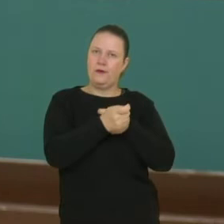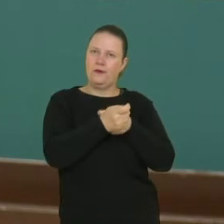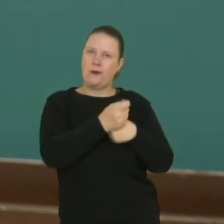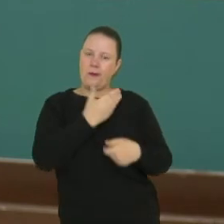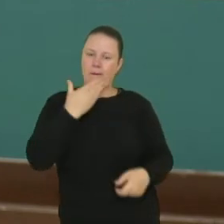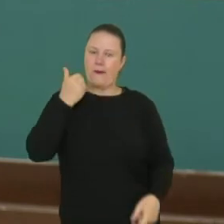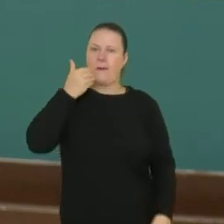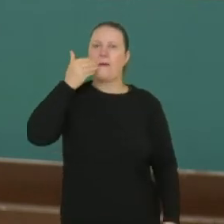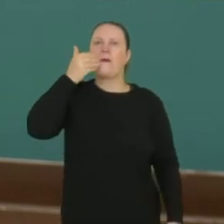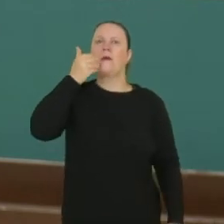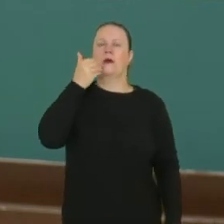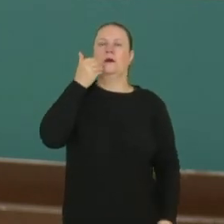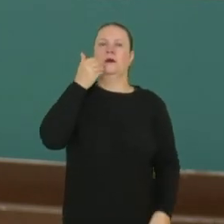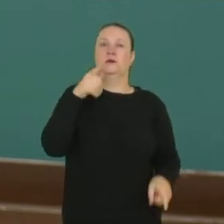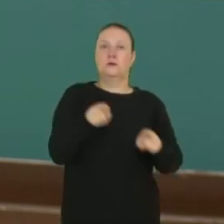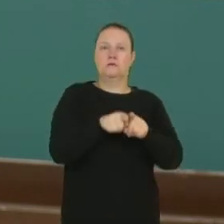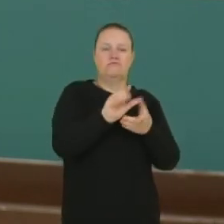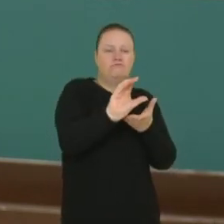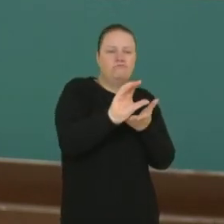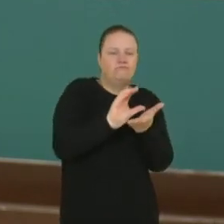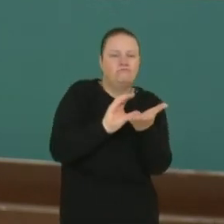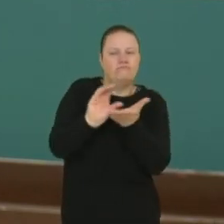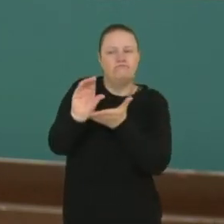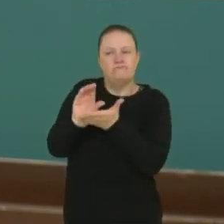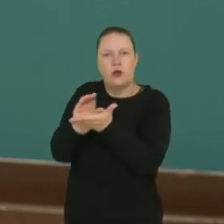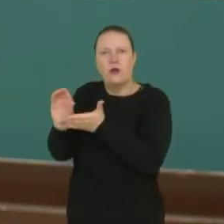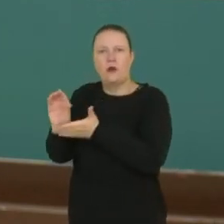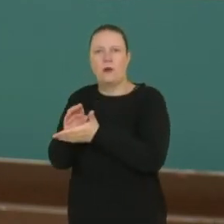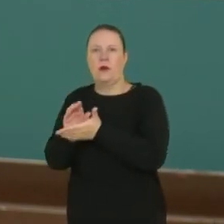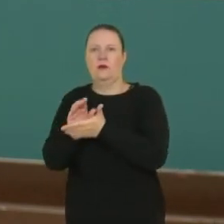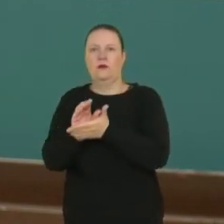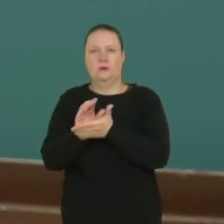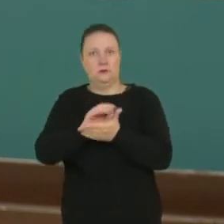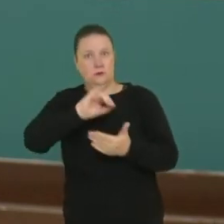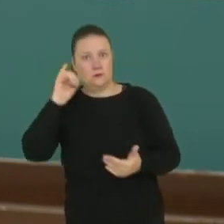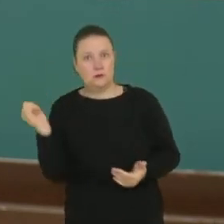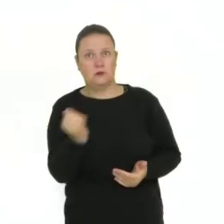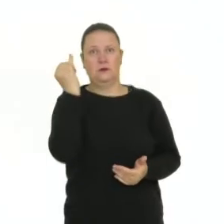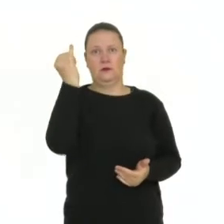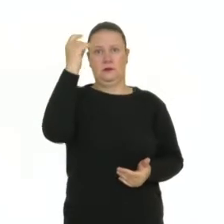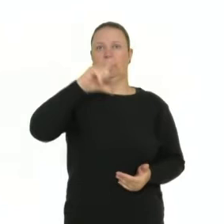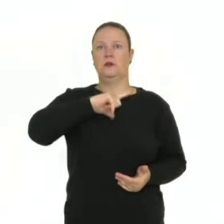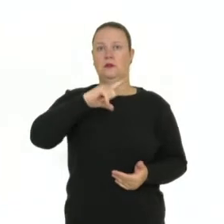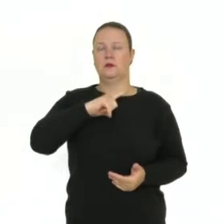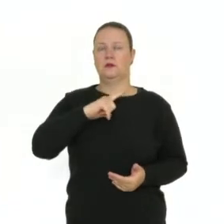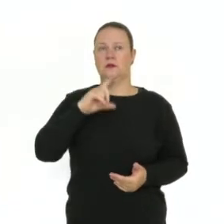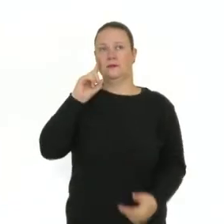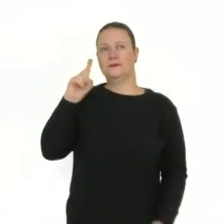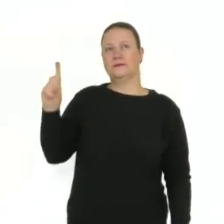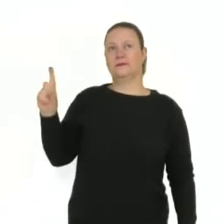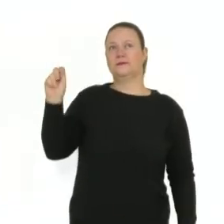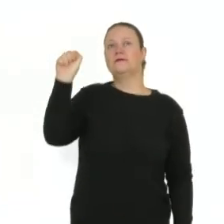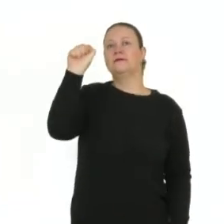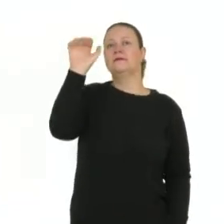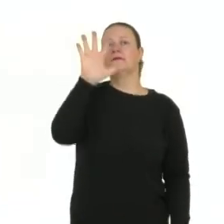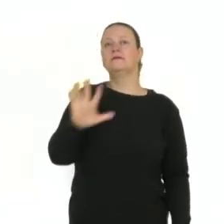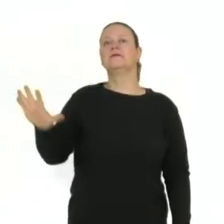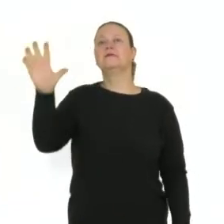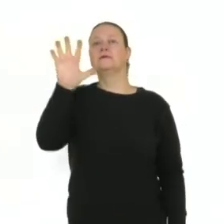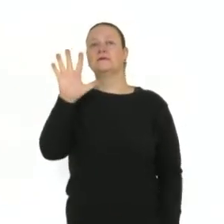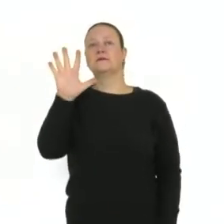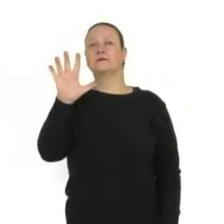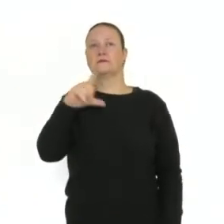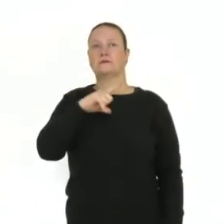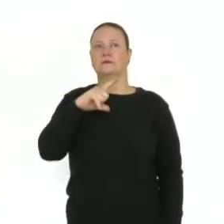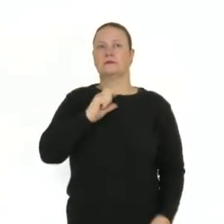a arrecadação do setor terciário passa a ser significativa. Veja, nós temos aqui no mapa, por exemplo, né? Áreas como